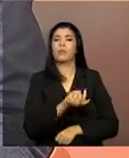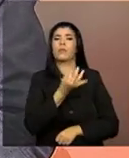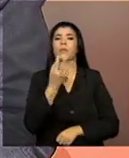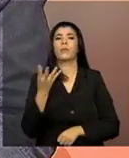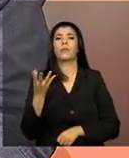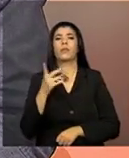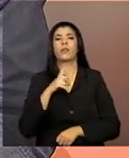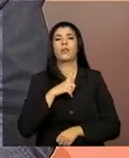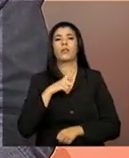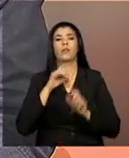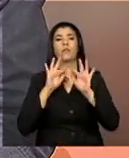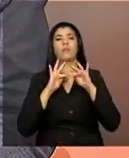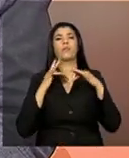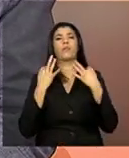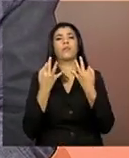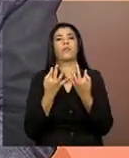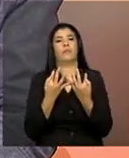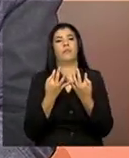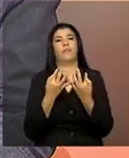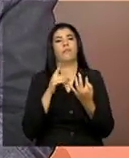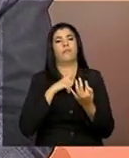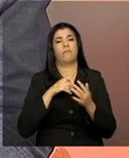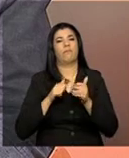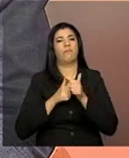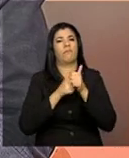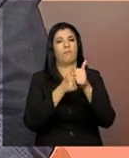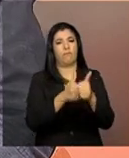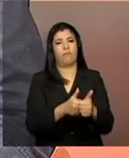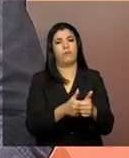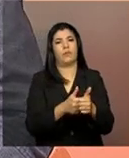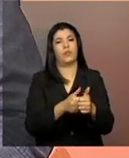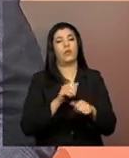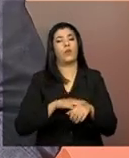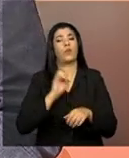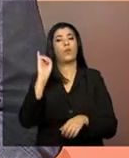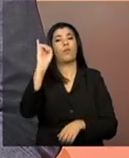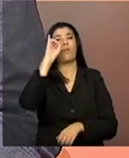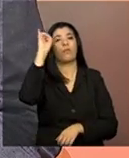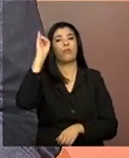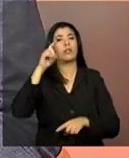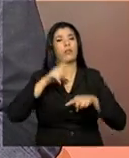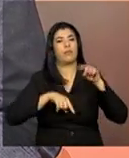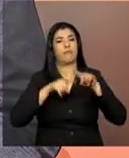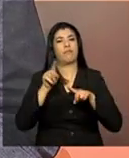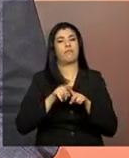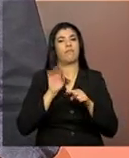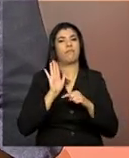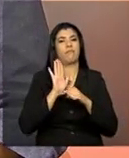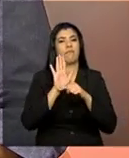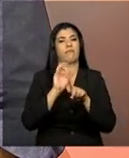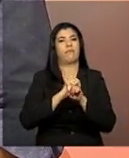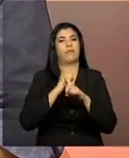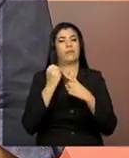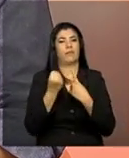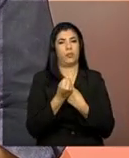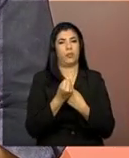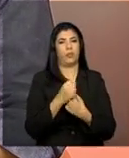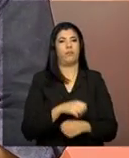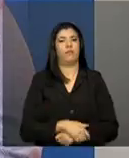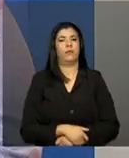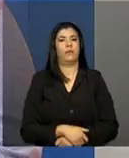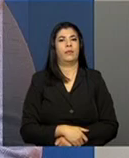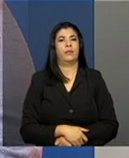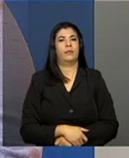as famílias atendidas e qual a importância disso para a política de assistência social? Essa é a nossa